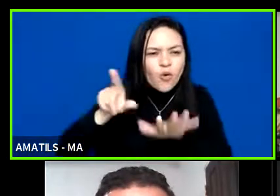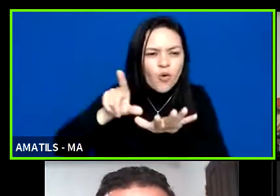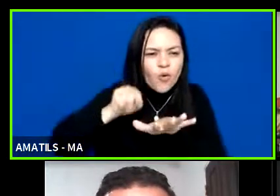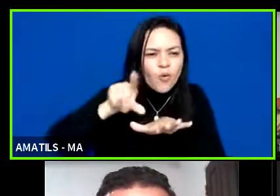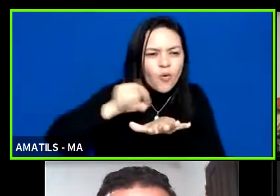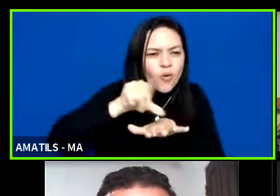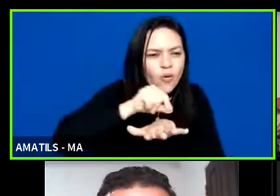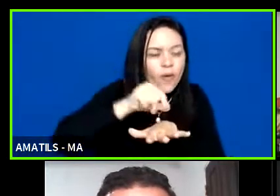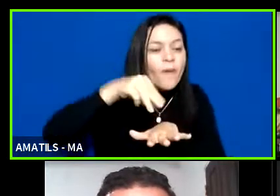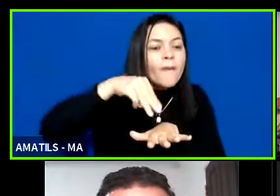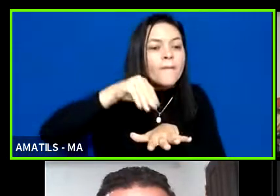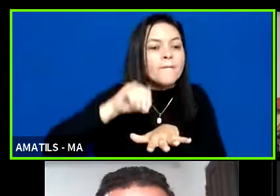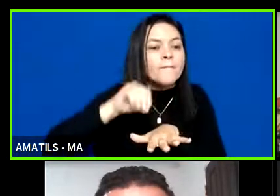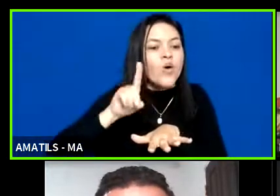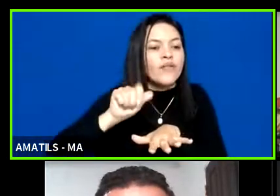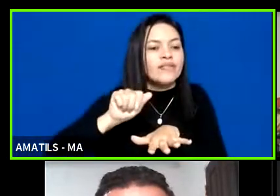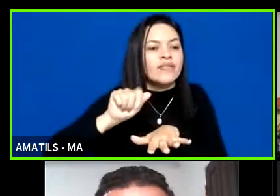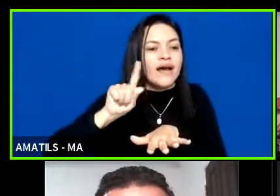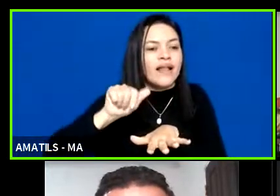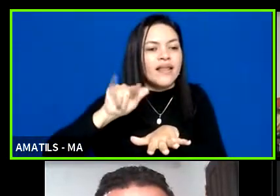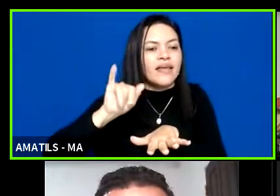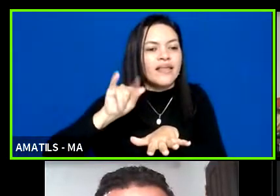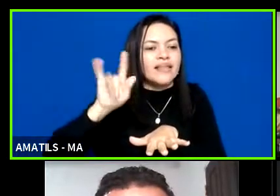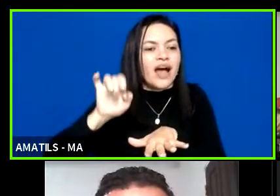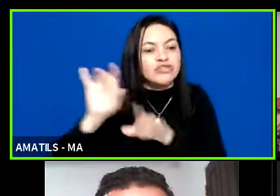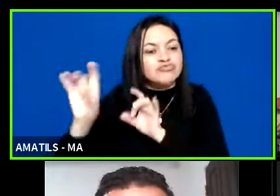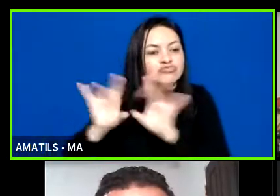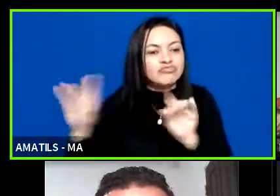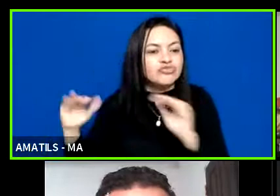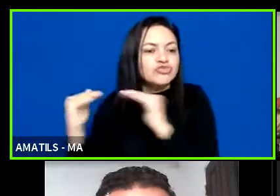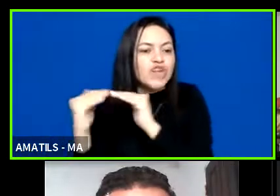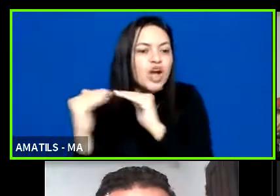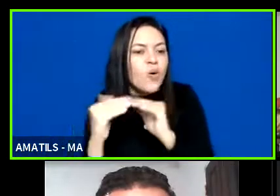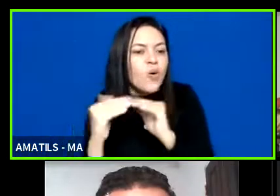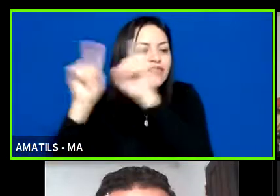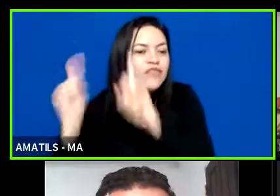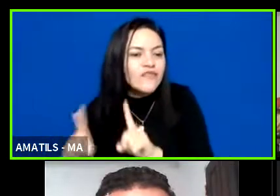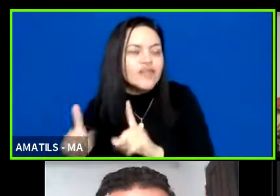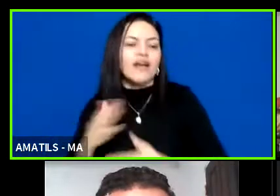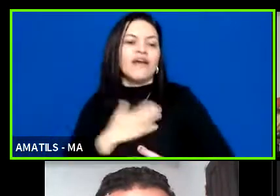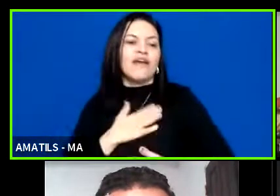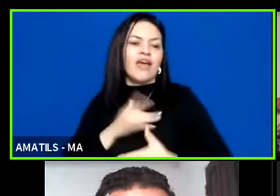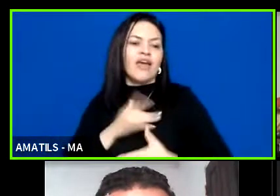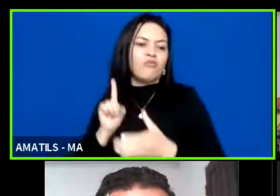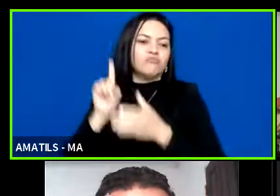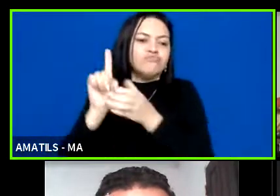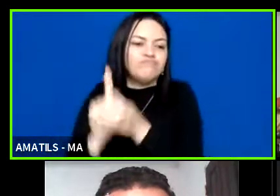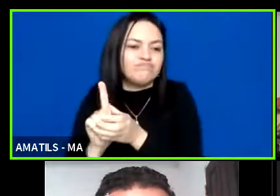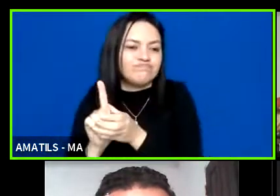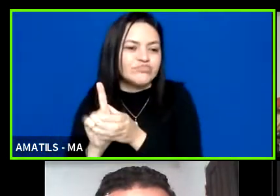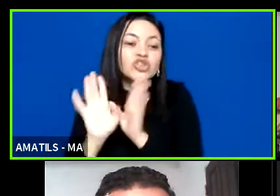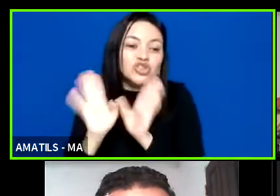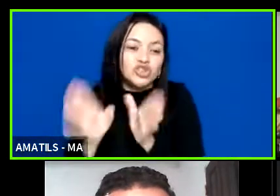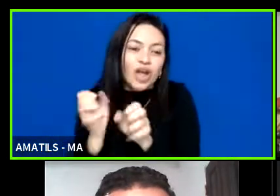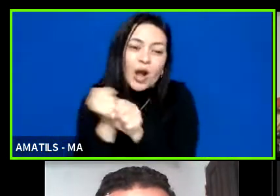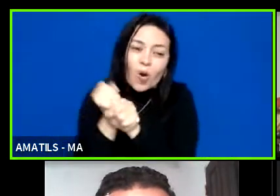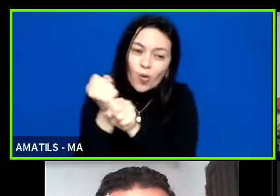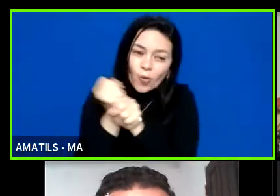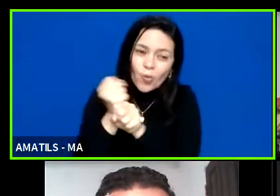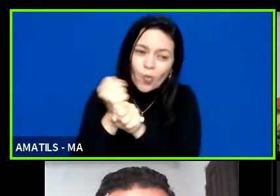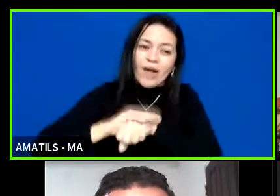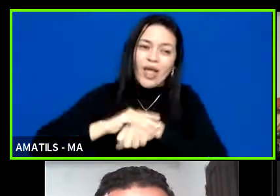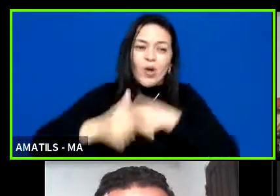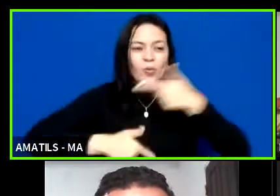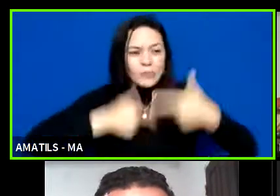com a deficiência. Então, é onde eu me enquadro. E, a partir daí, já tem alguns anos aí que eu milito na nossa